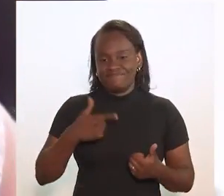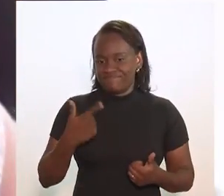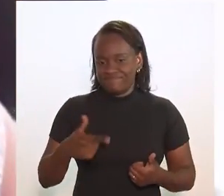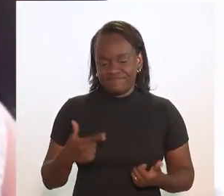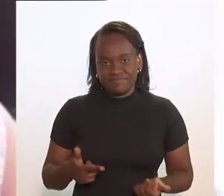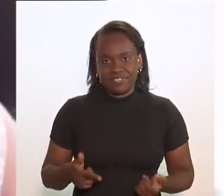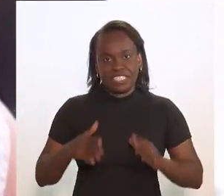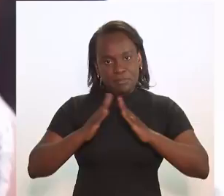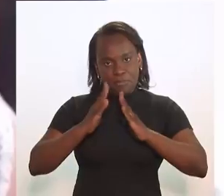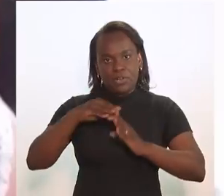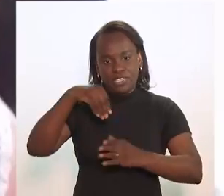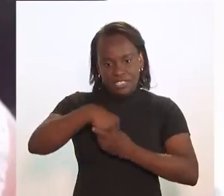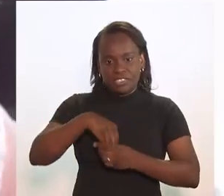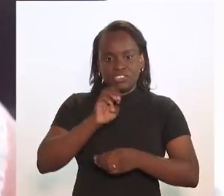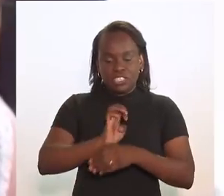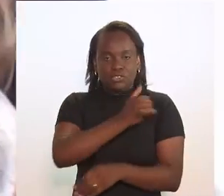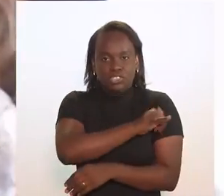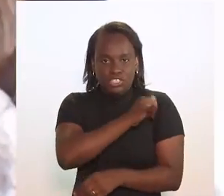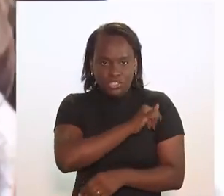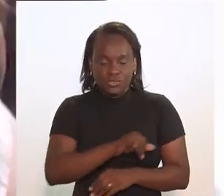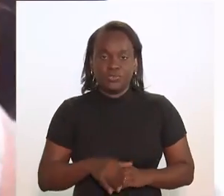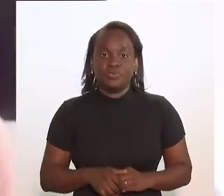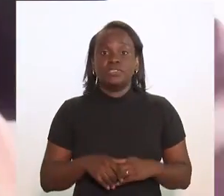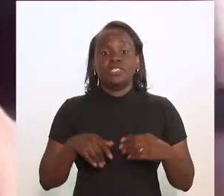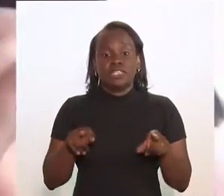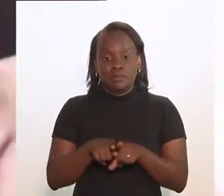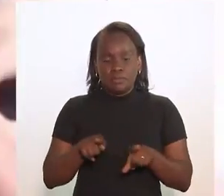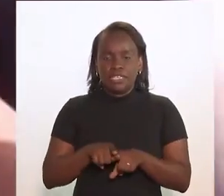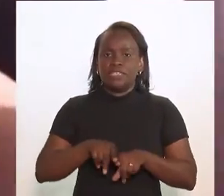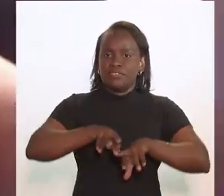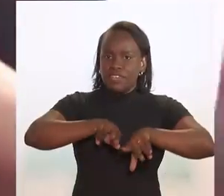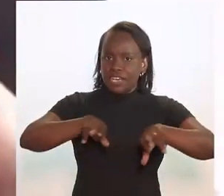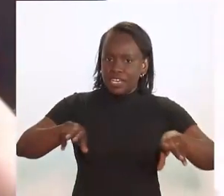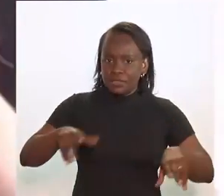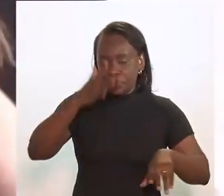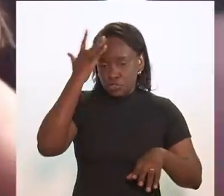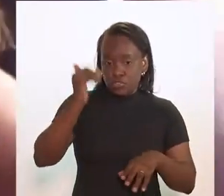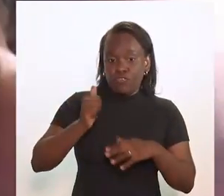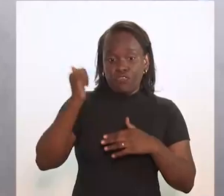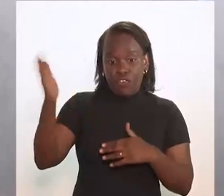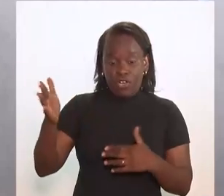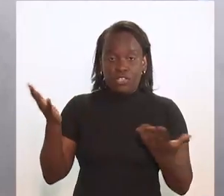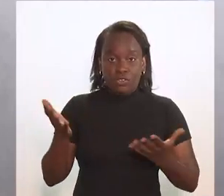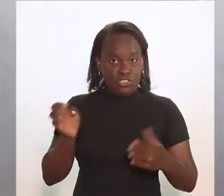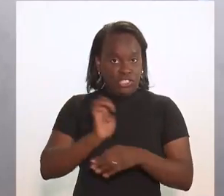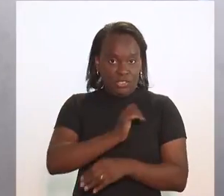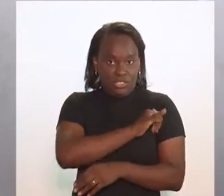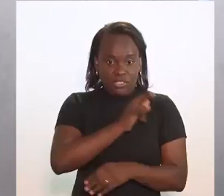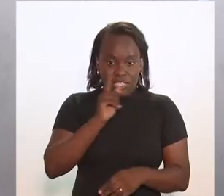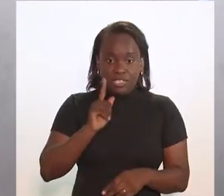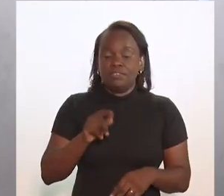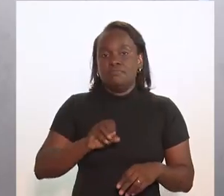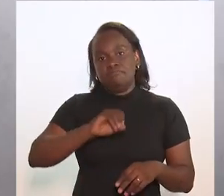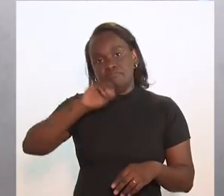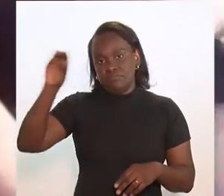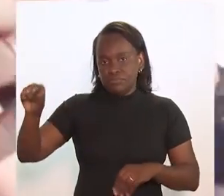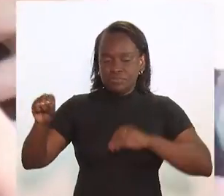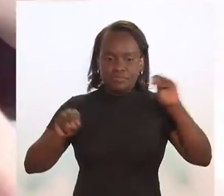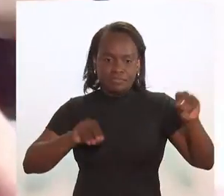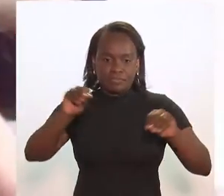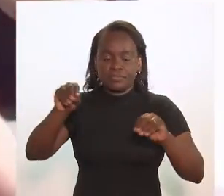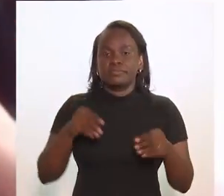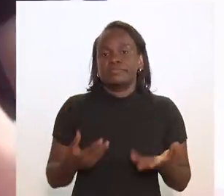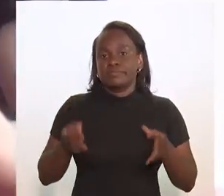que mora no estado do Rio de Janeiro, que vive no estado do Rio de Janeiro, e de vários que estão fora hoje, justamente,